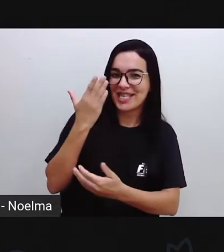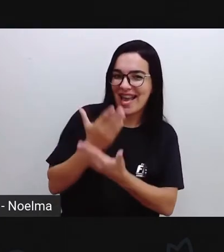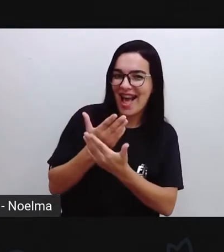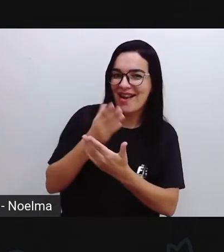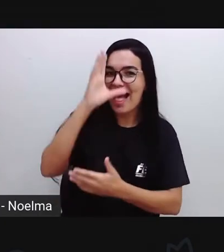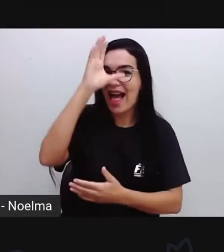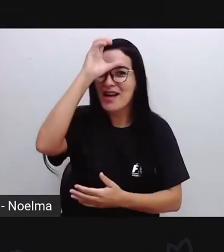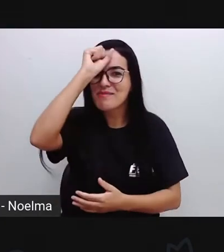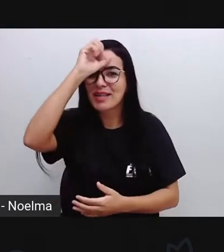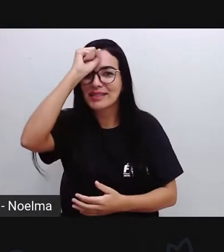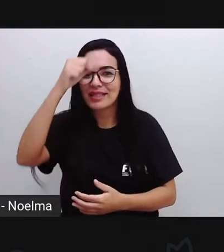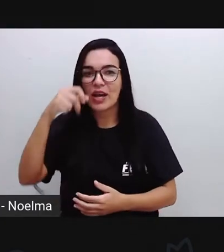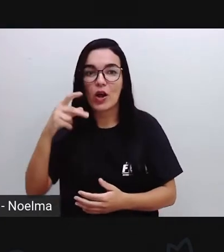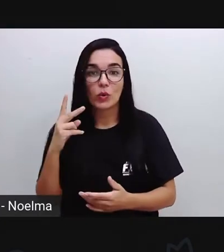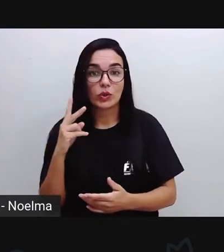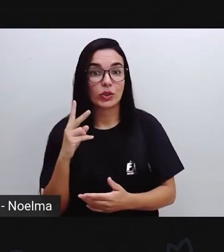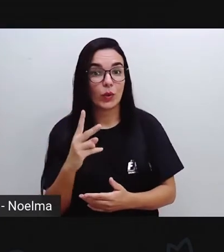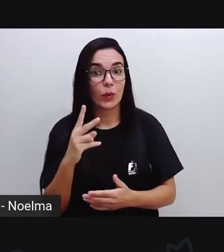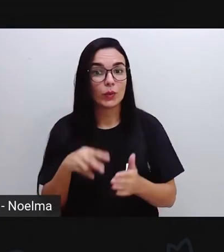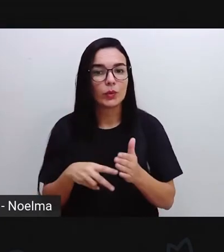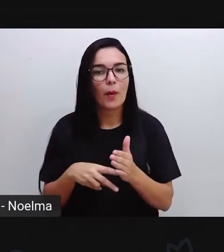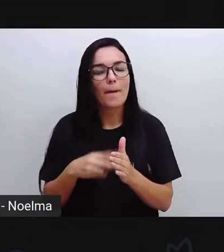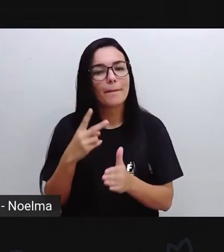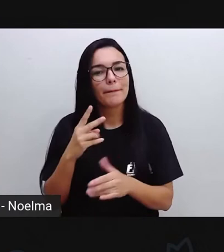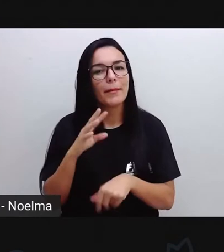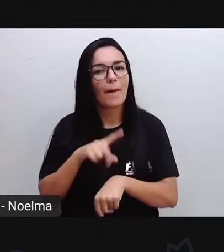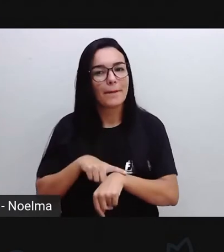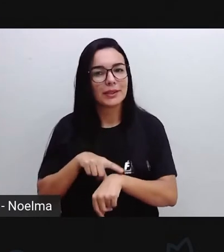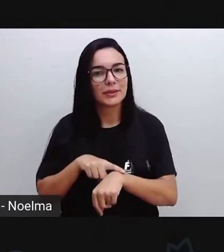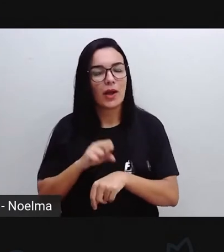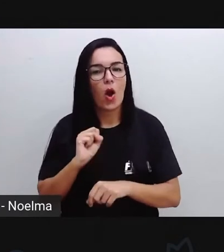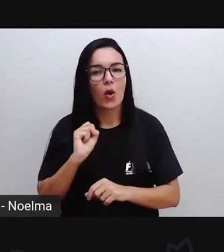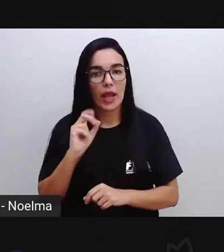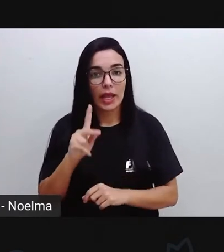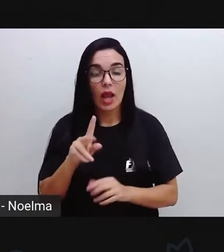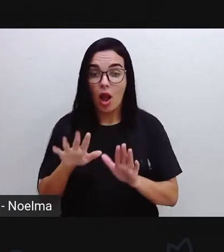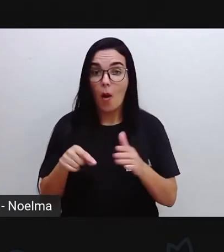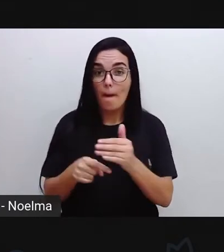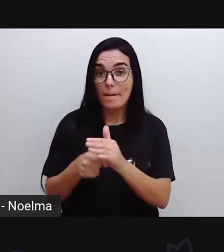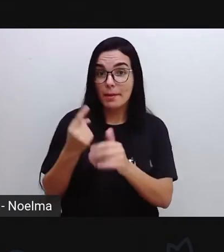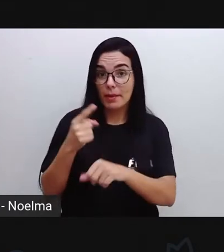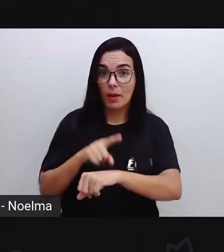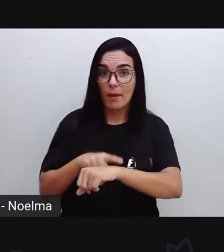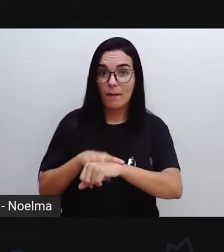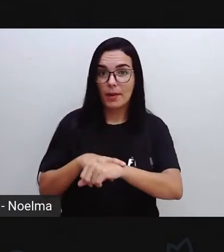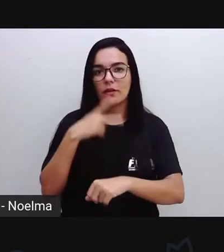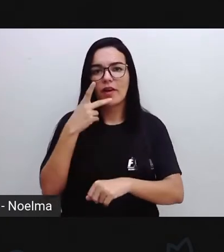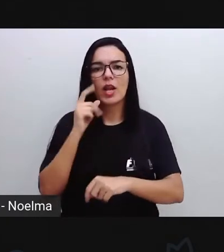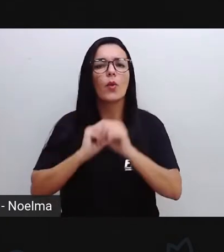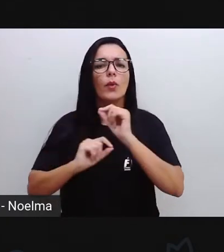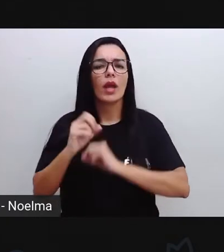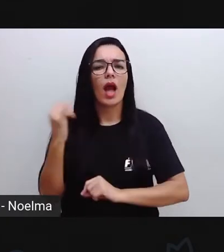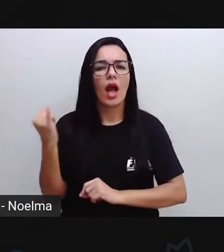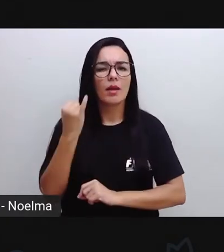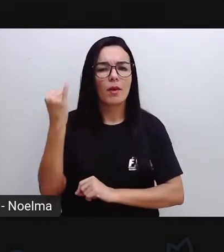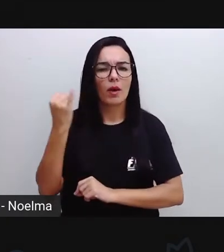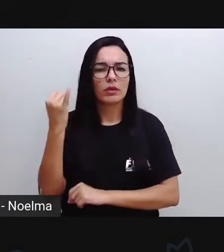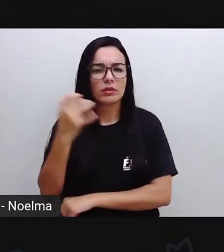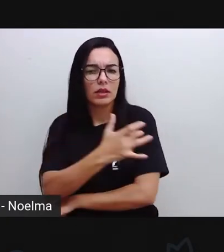muito aprendizado. O nosso segundo momento, né? No nosso primeiro momento, a gente falou aí sobre a